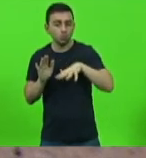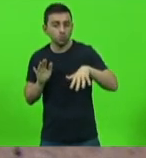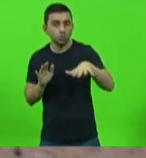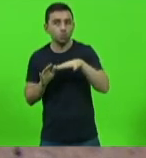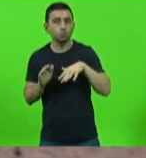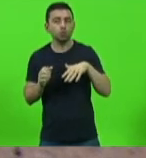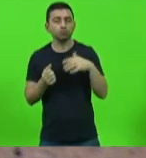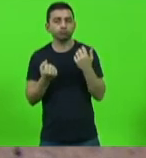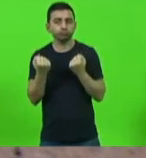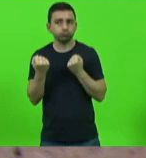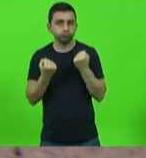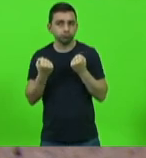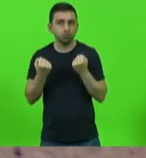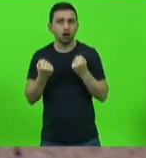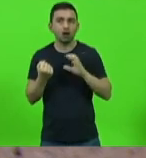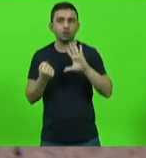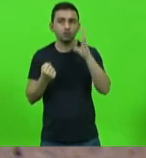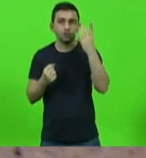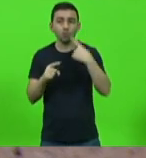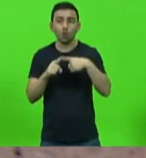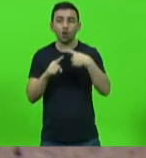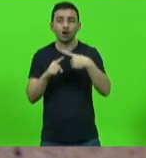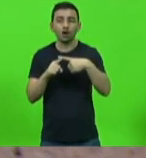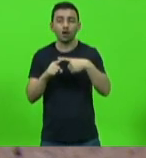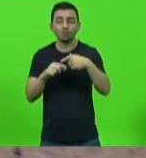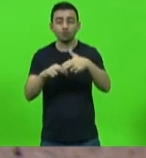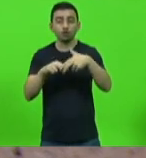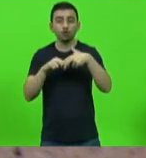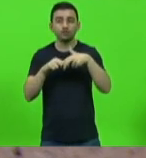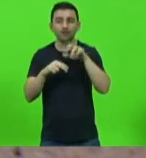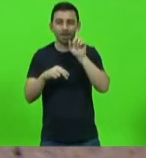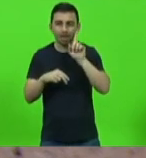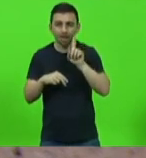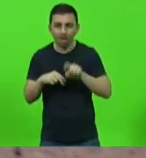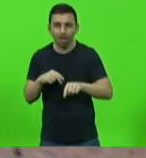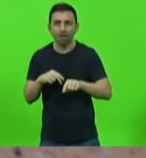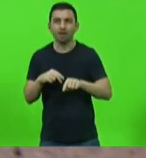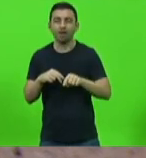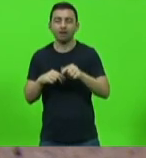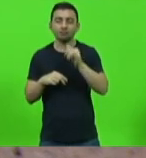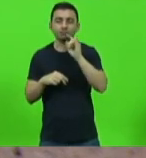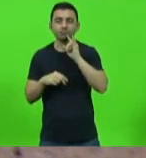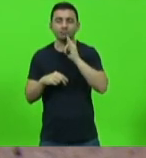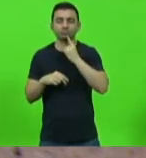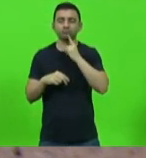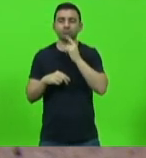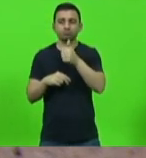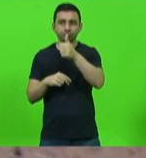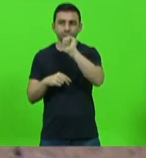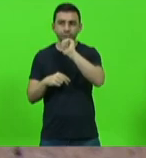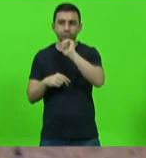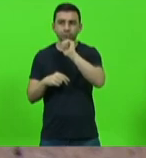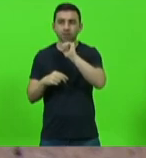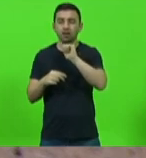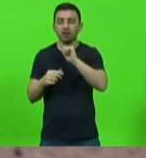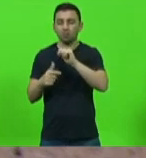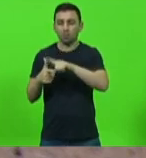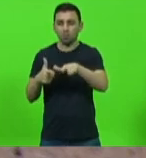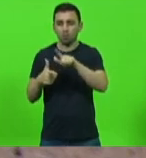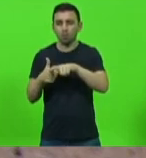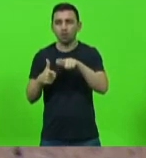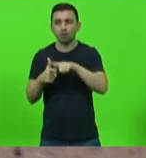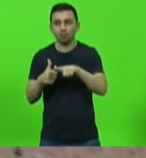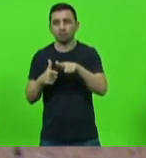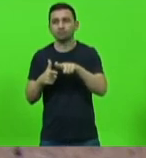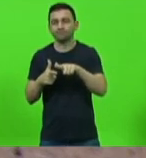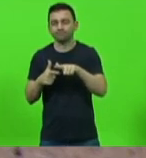propiciados pelo efeito do álcool então o que está hoje já correndo no Tribunal de Justiça de Santa Catarina em